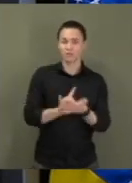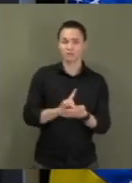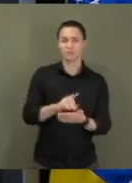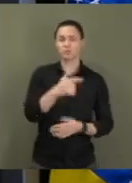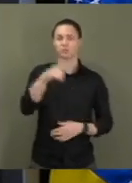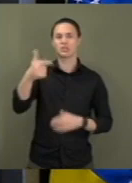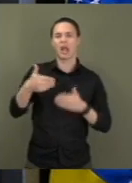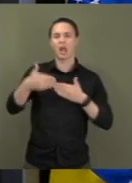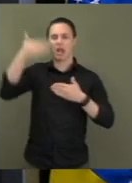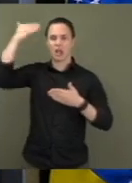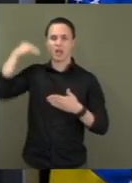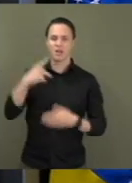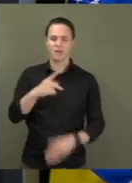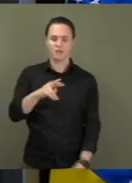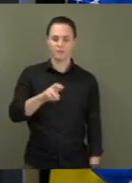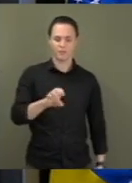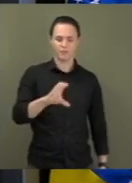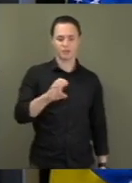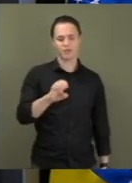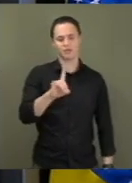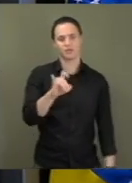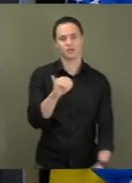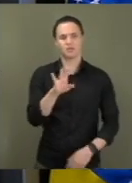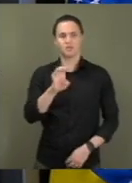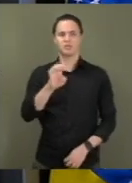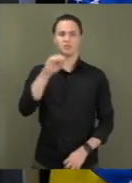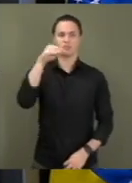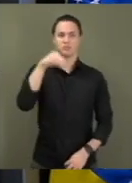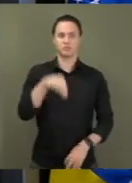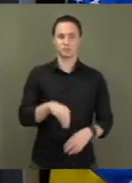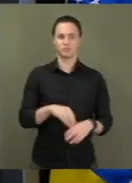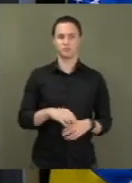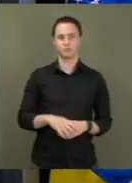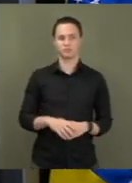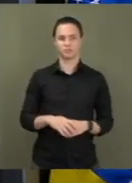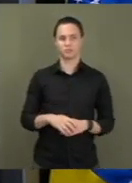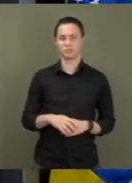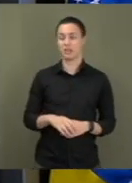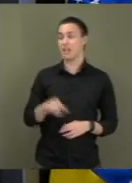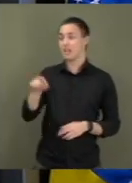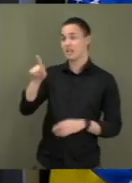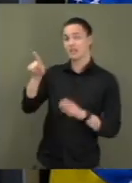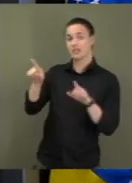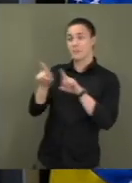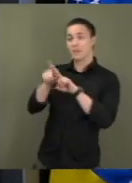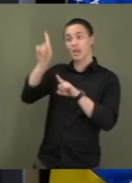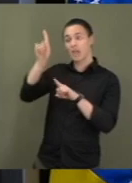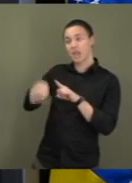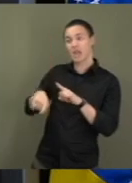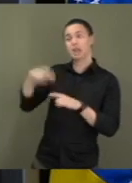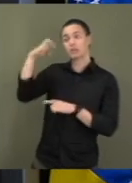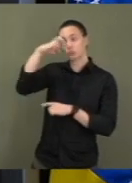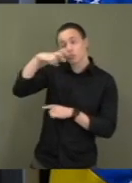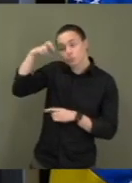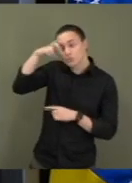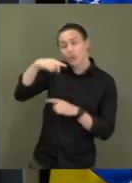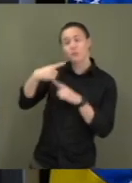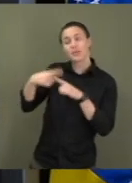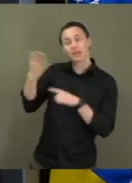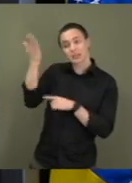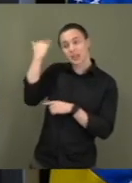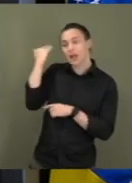precedentes no ordenamento jurídico brasileiro. E suspeito, e suspeito, porque ele também sabia antecipadamente.